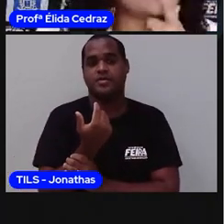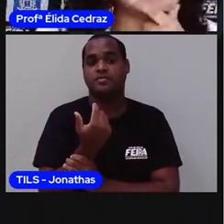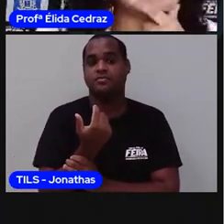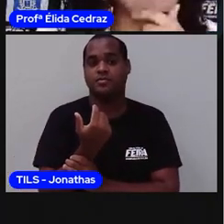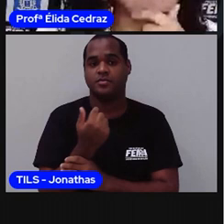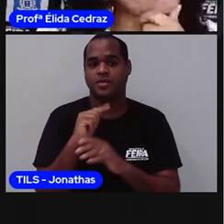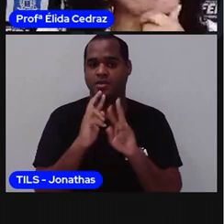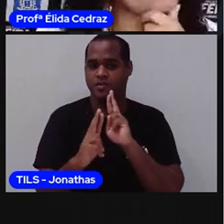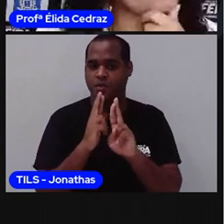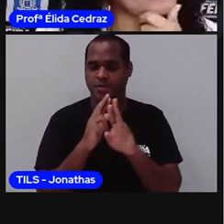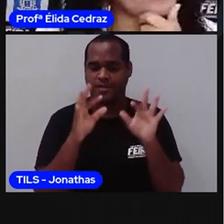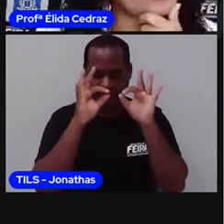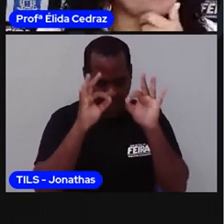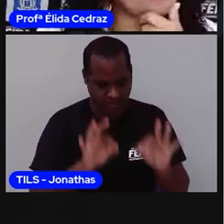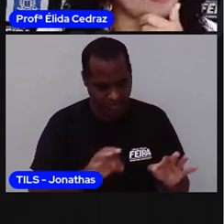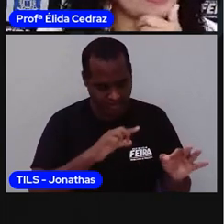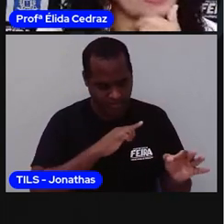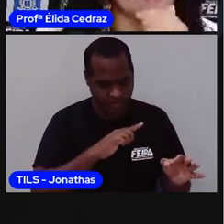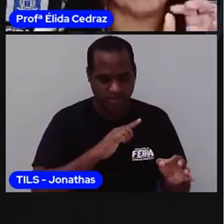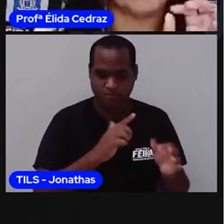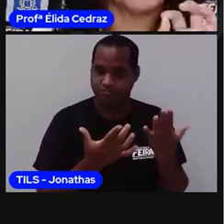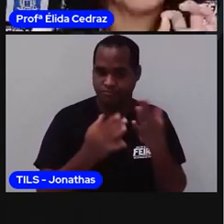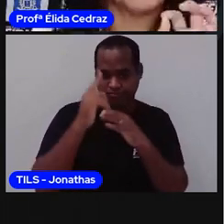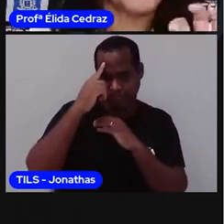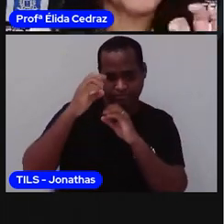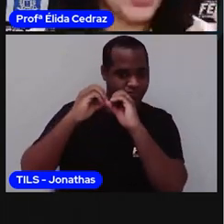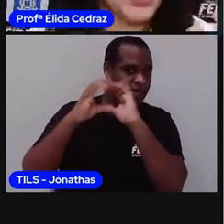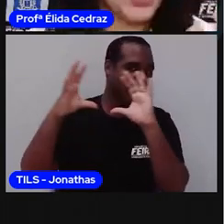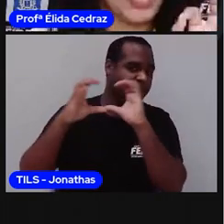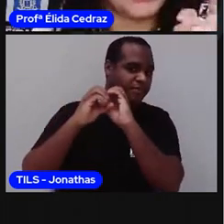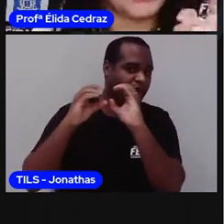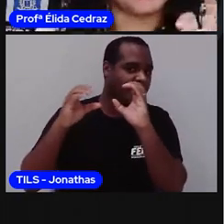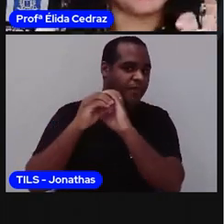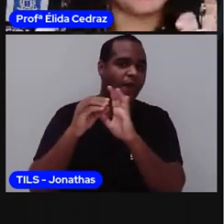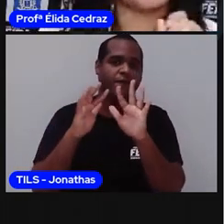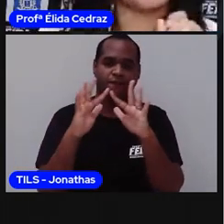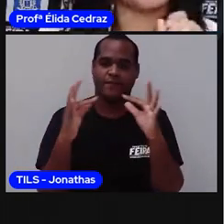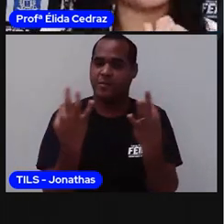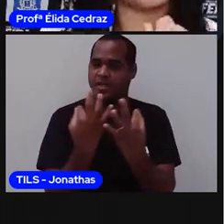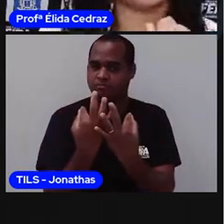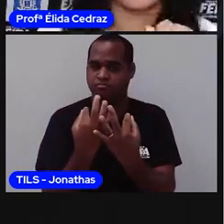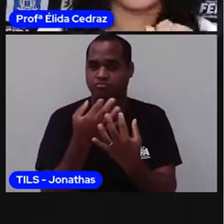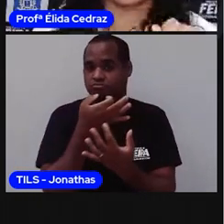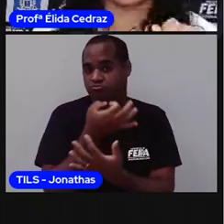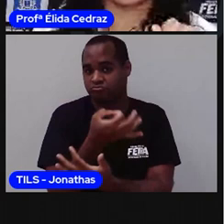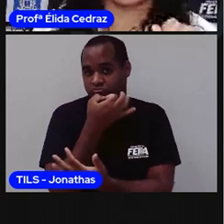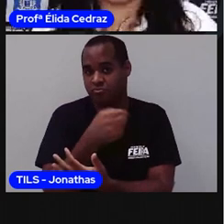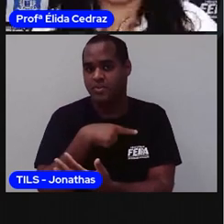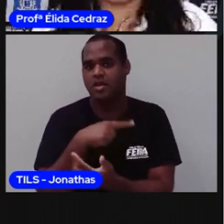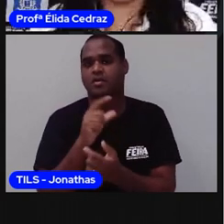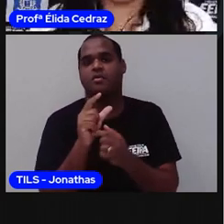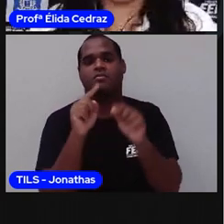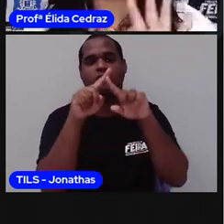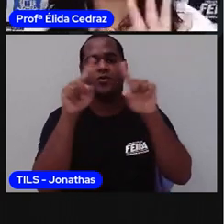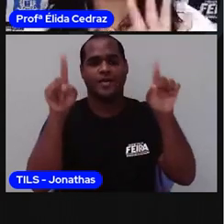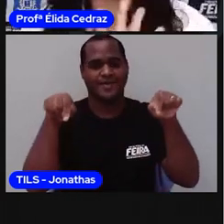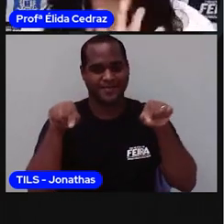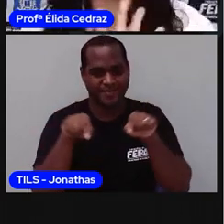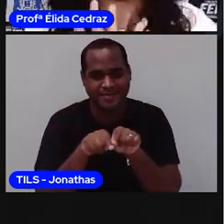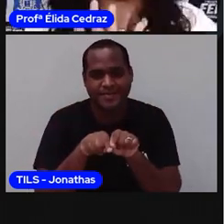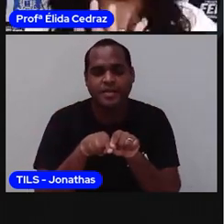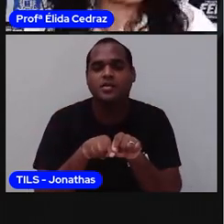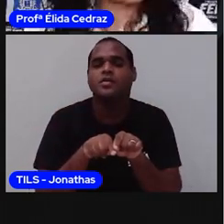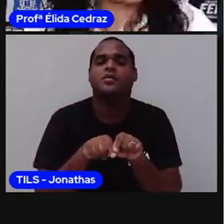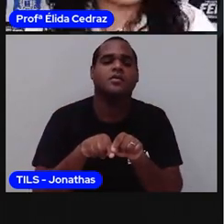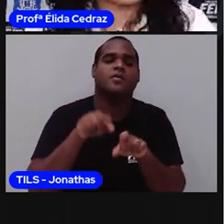responder o desafio de adivinhas da família? Dica, as respostas estão no quadro de palavras. Vocês vão